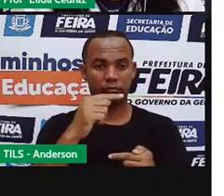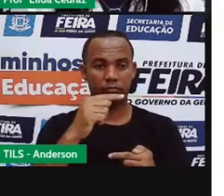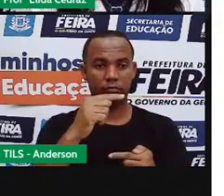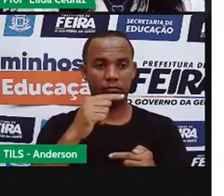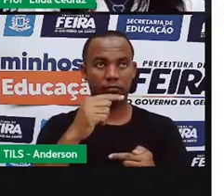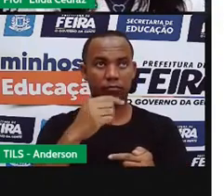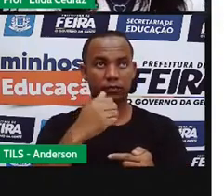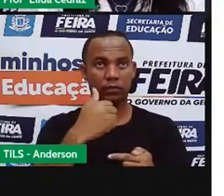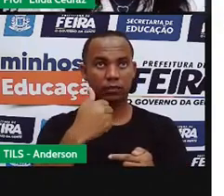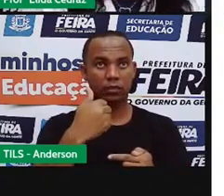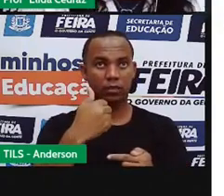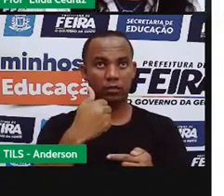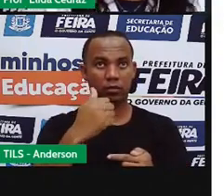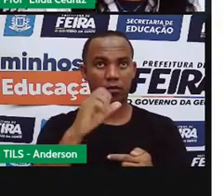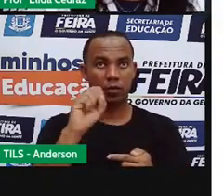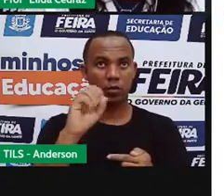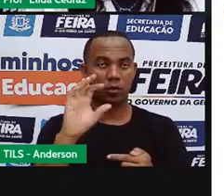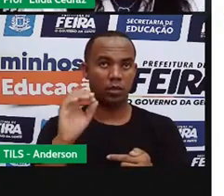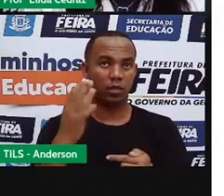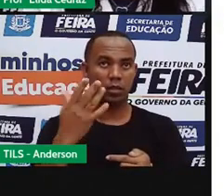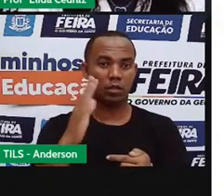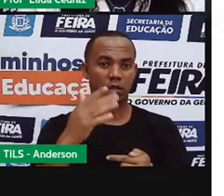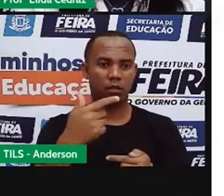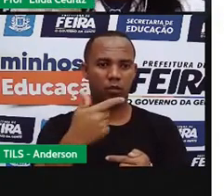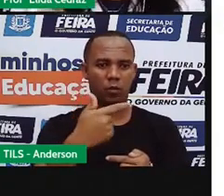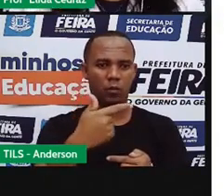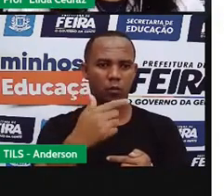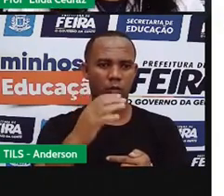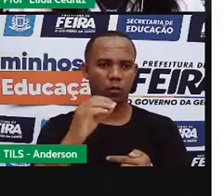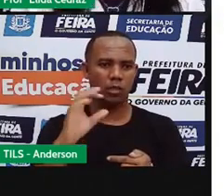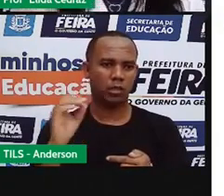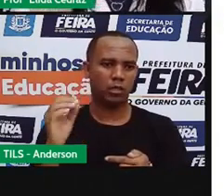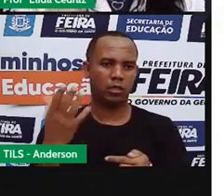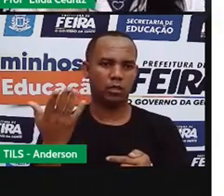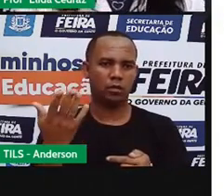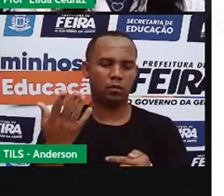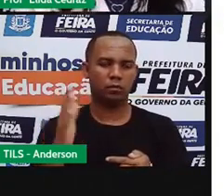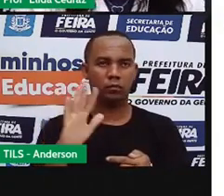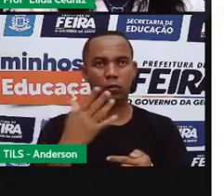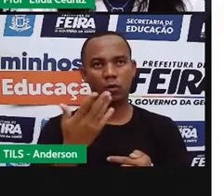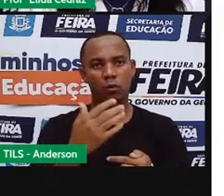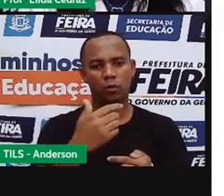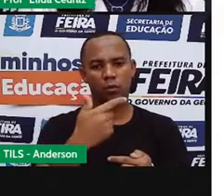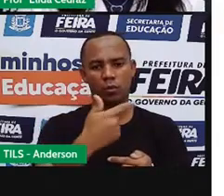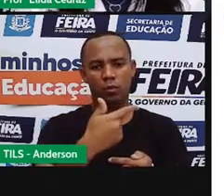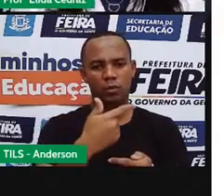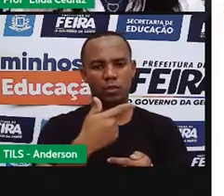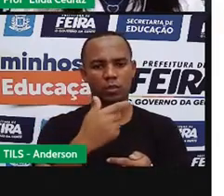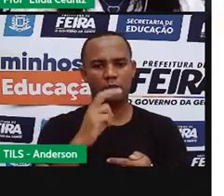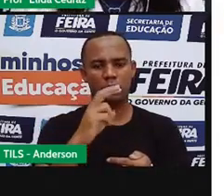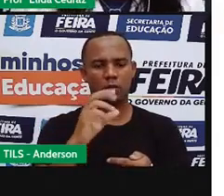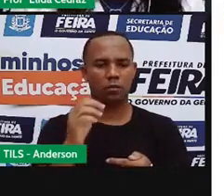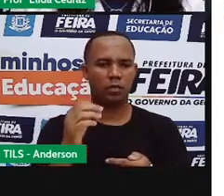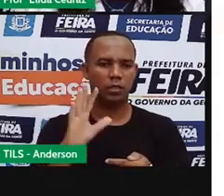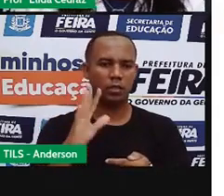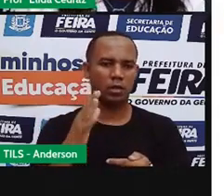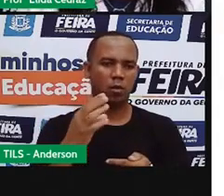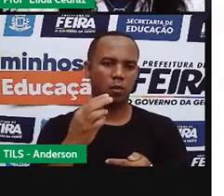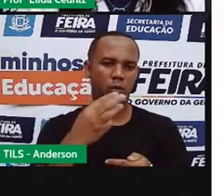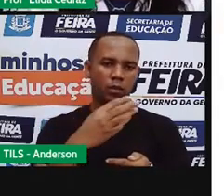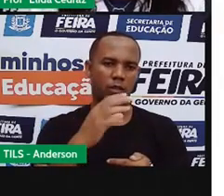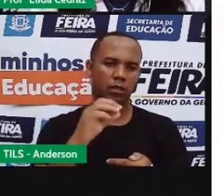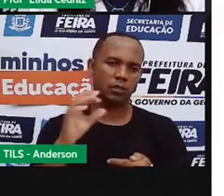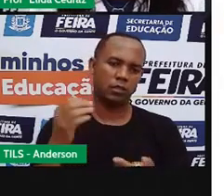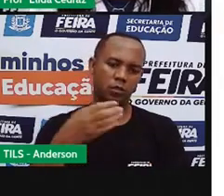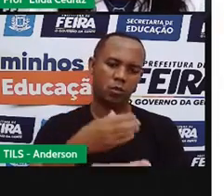180, de 200, de 250, de 300. Tudo vai depender do